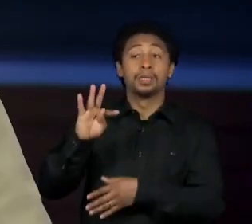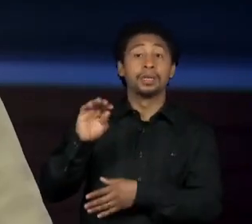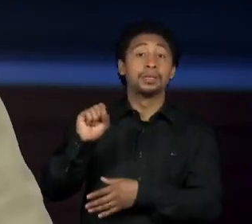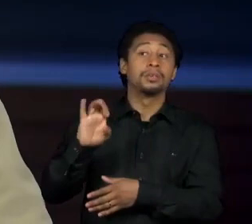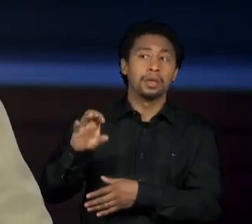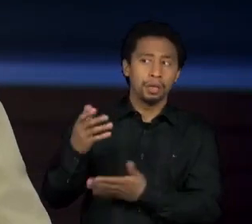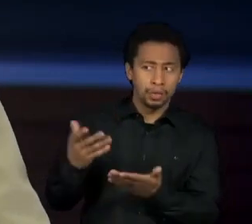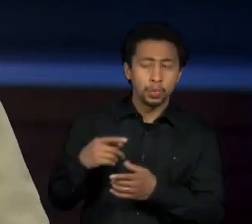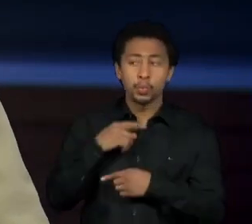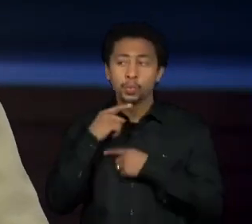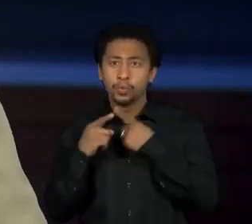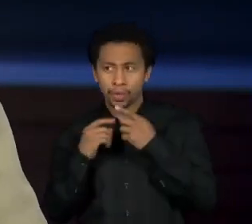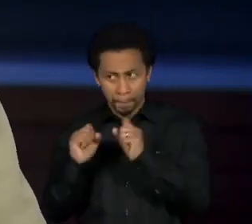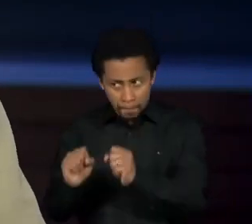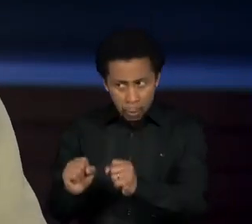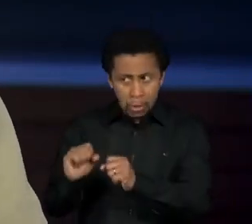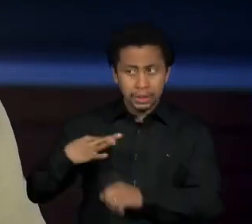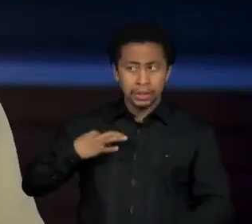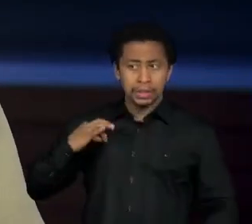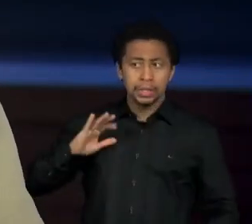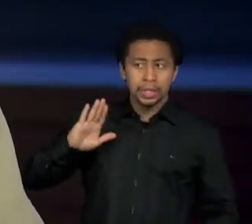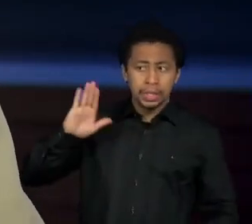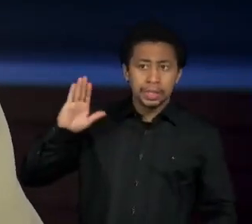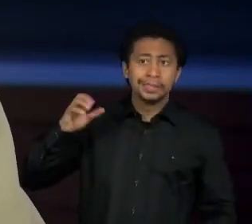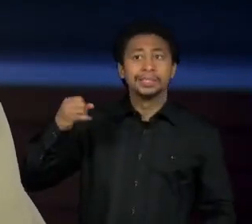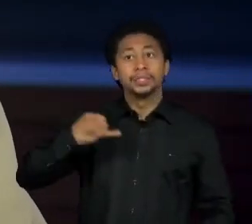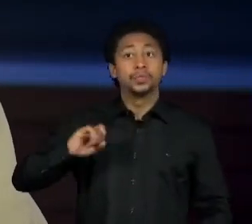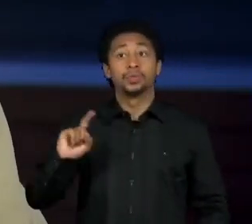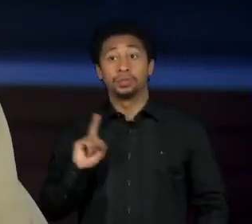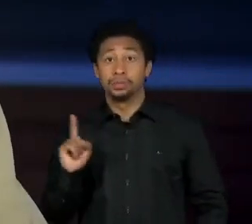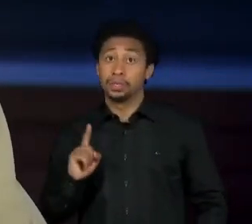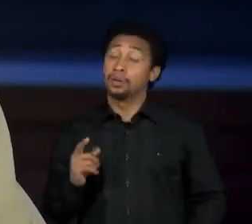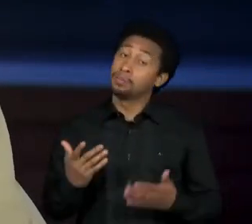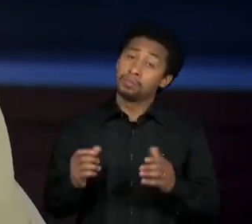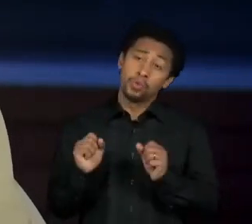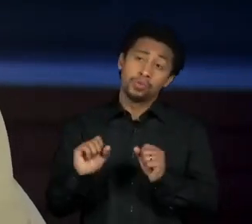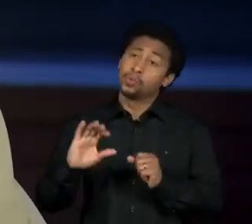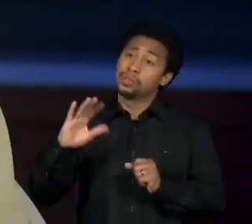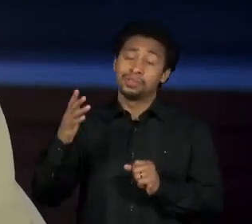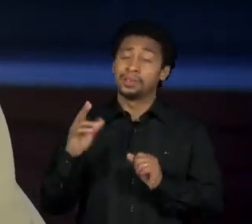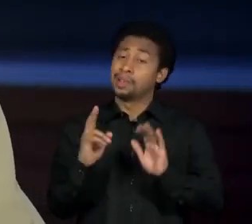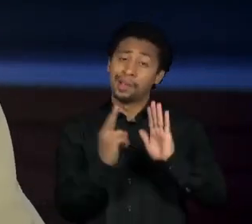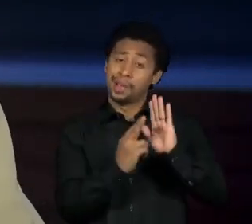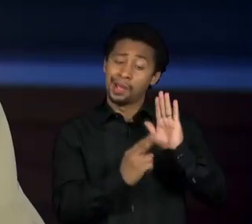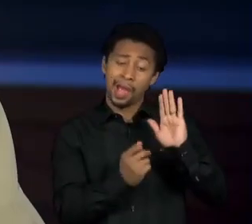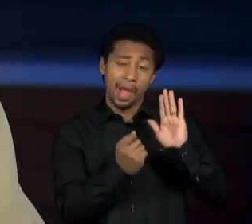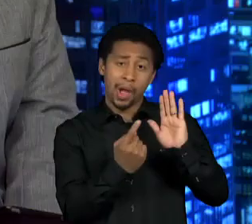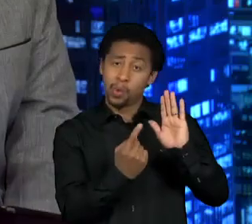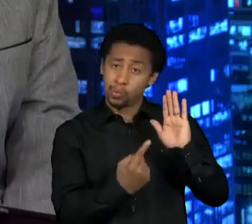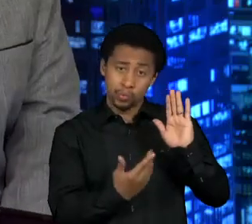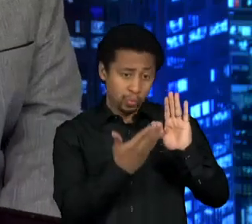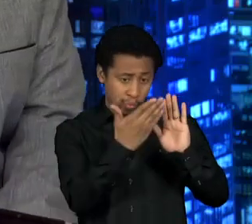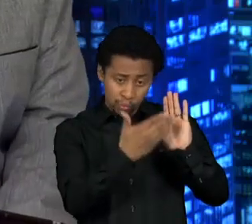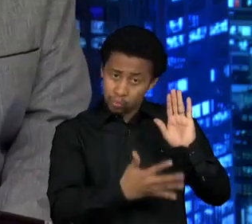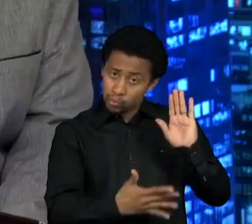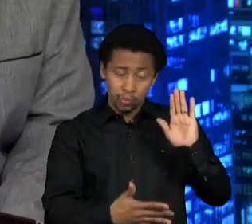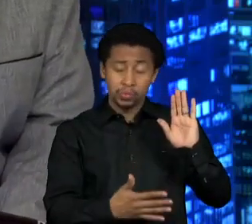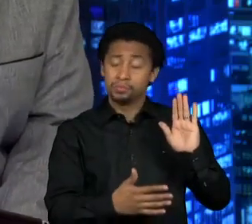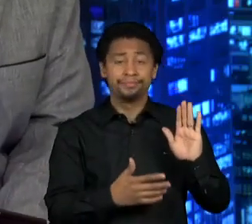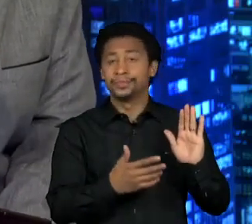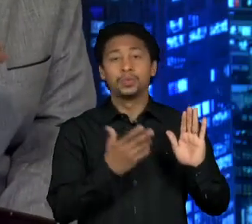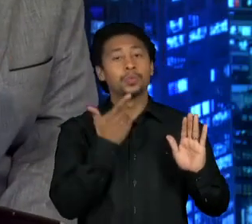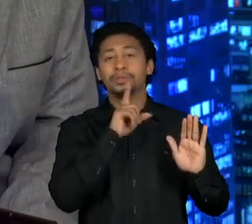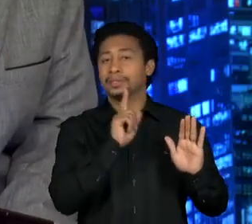Então, digamos que esse é o grid de largada, mas pode ter gente que não saia nem dos boxes ali. Agora, e a questão do Janones, pode